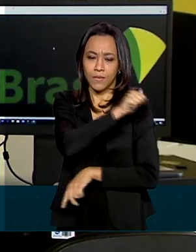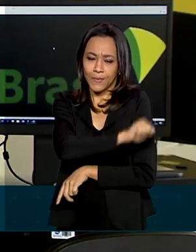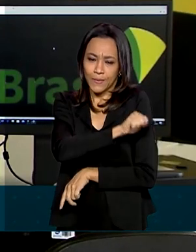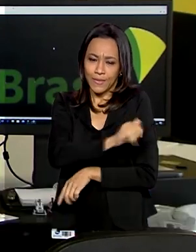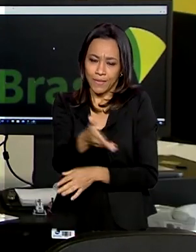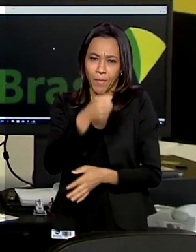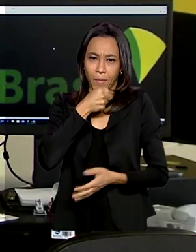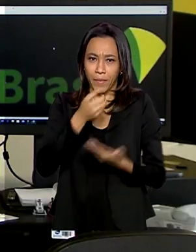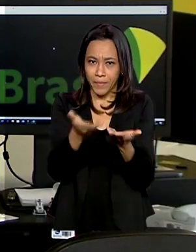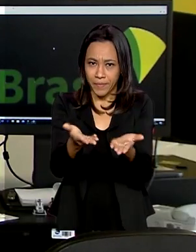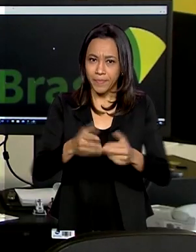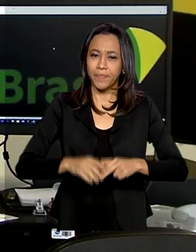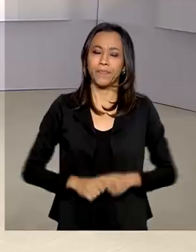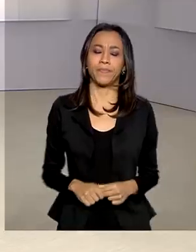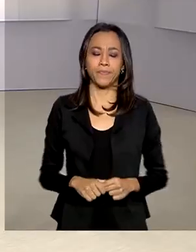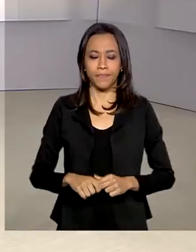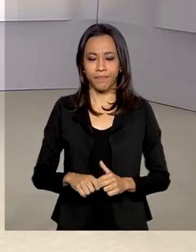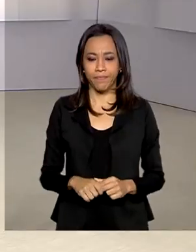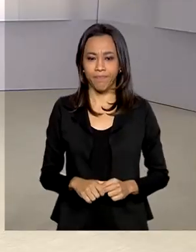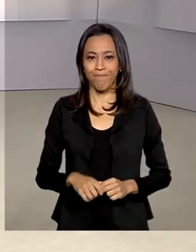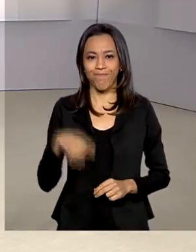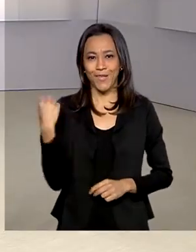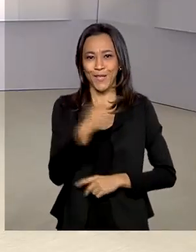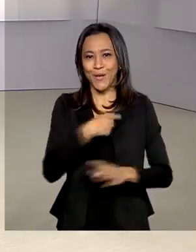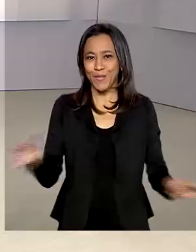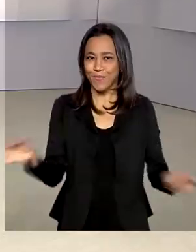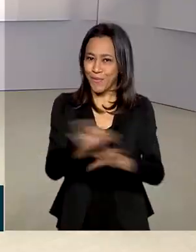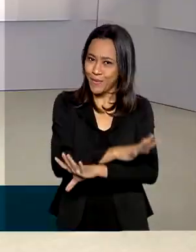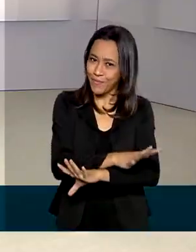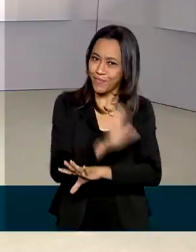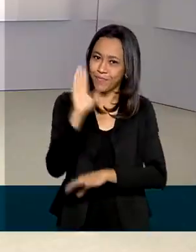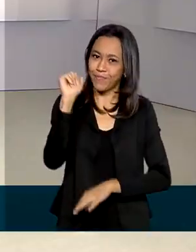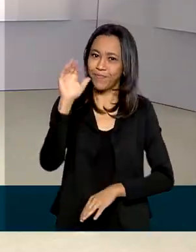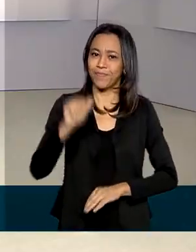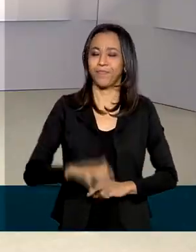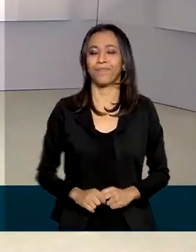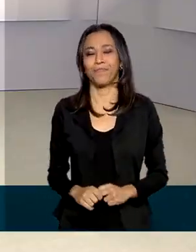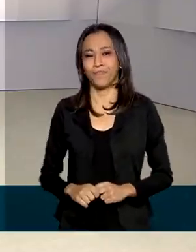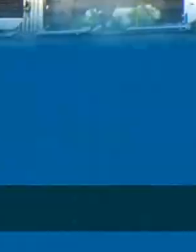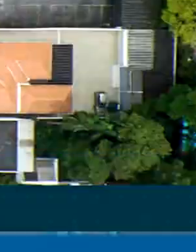Boiunga para o governo agora. A gente fica por aqui. Tchau, tchau.